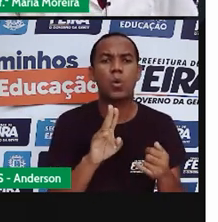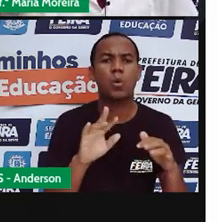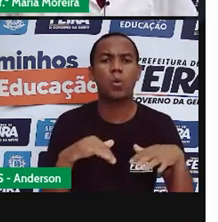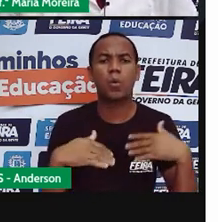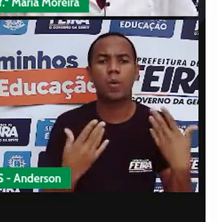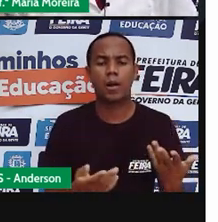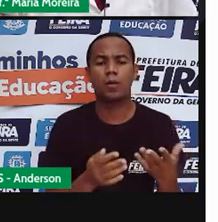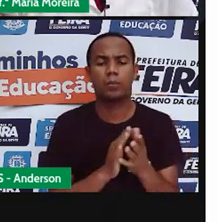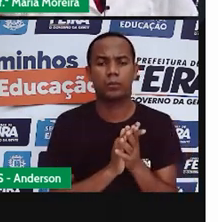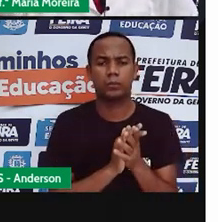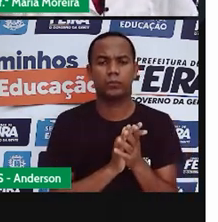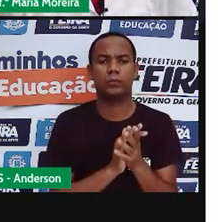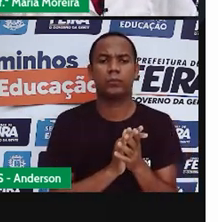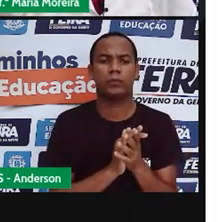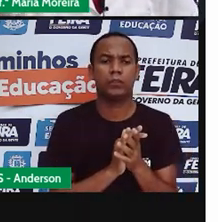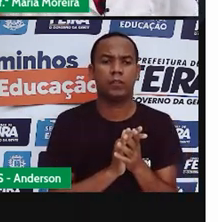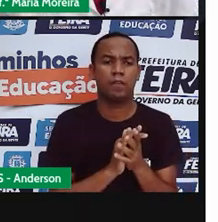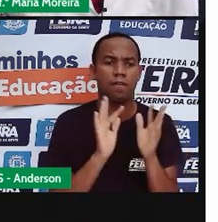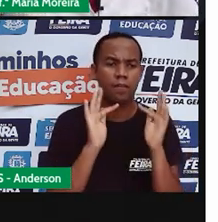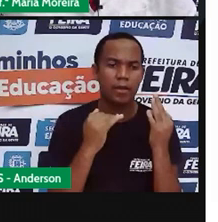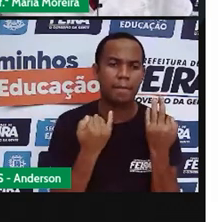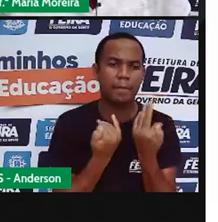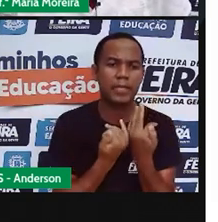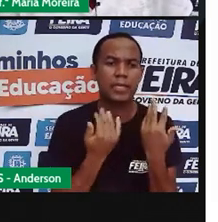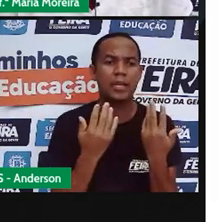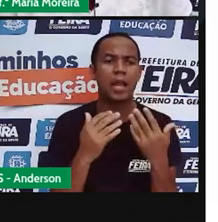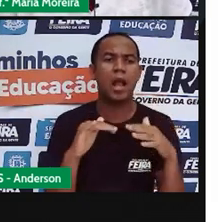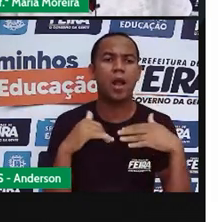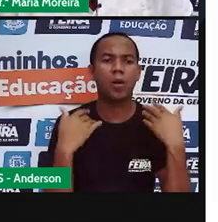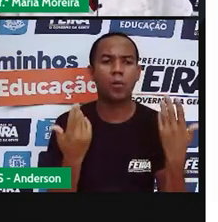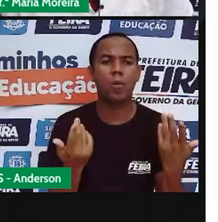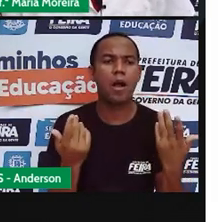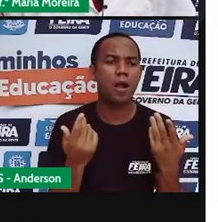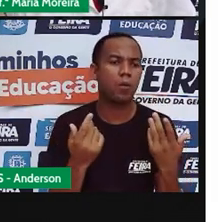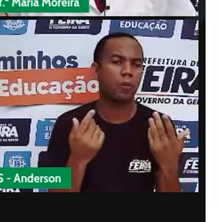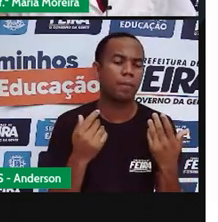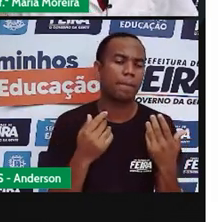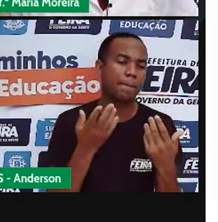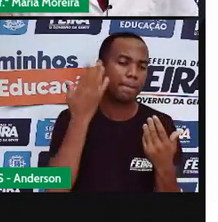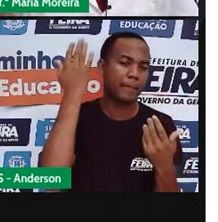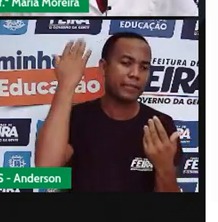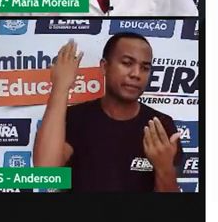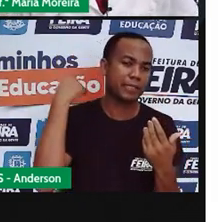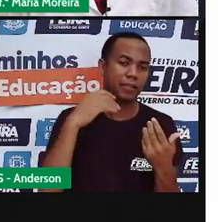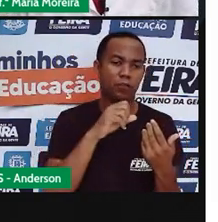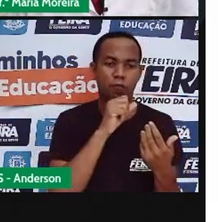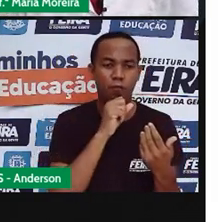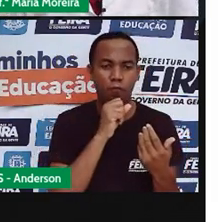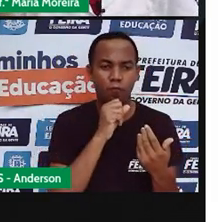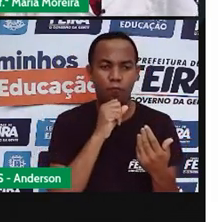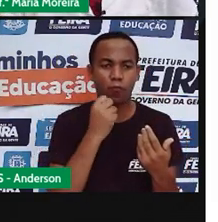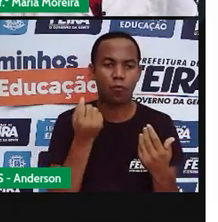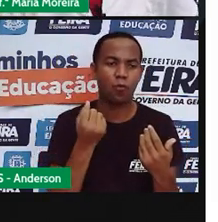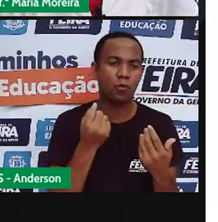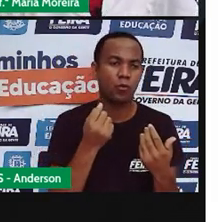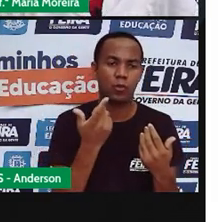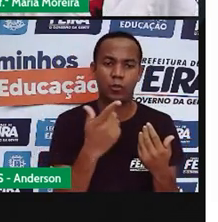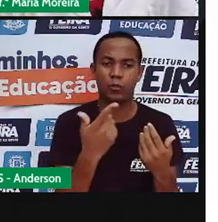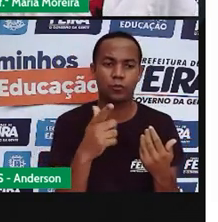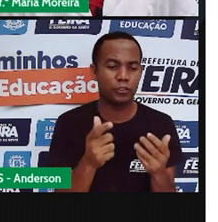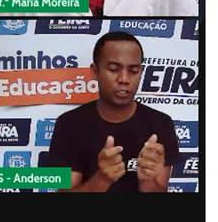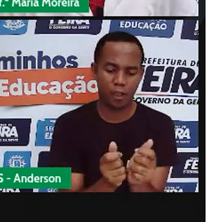não são as brincadeiras dos nossos avós. Na época dos nossos avós, né? Do meu avô e dos avós de Anderson, não existia o